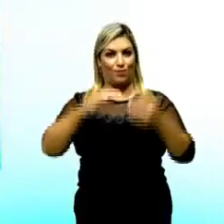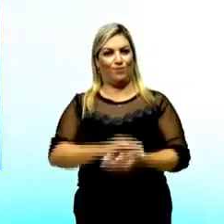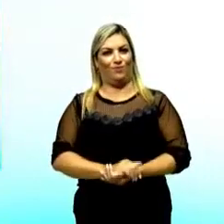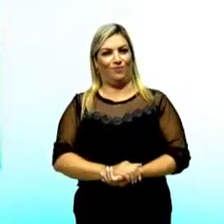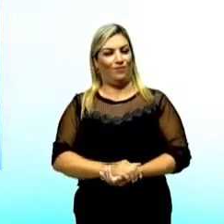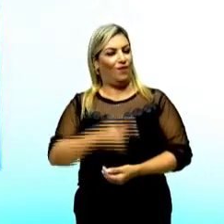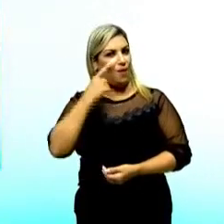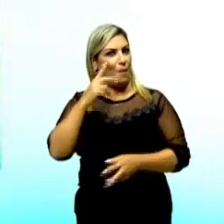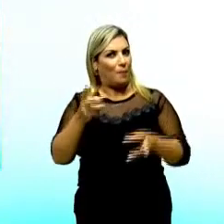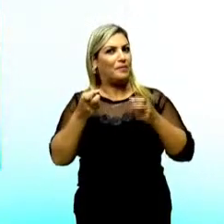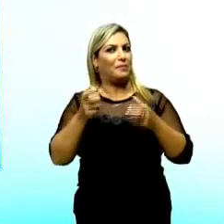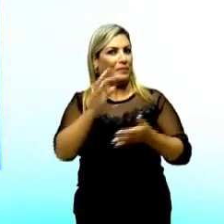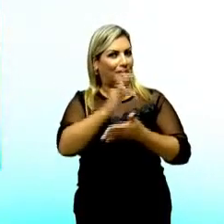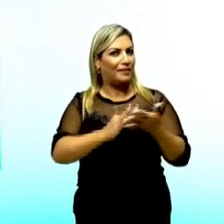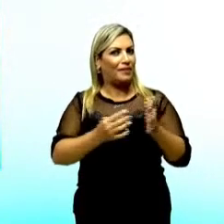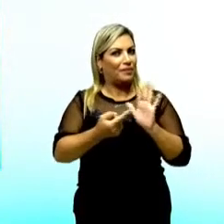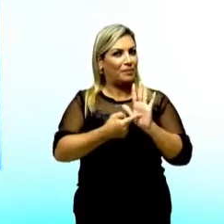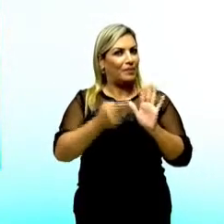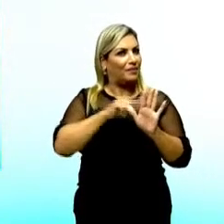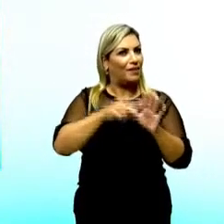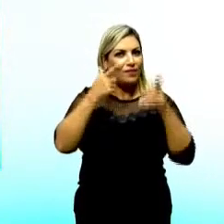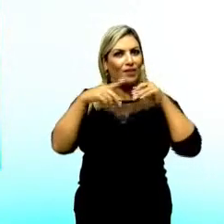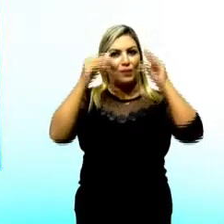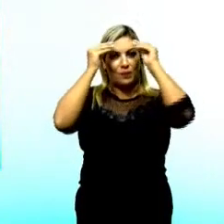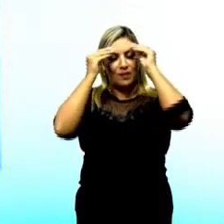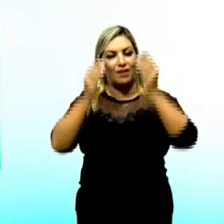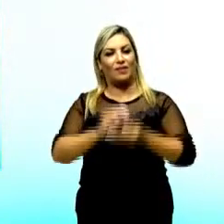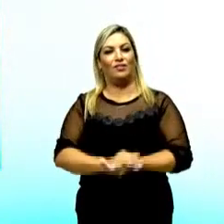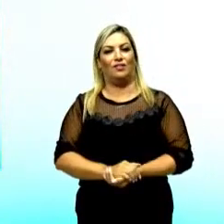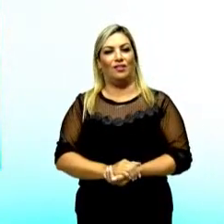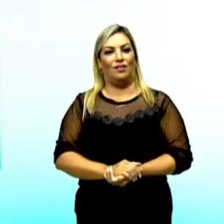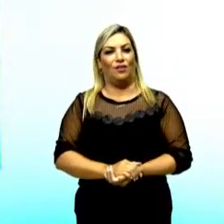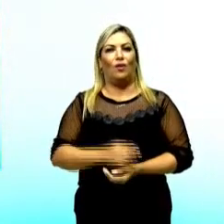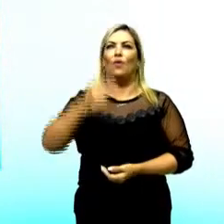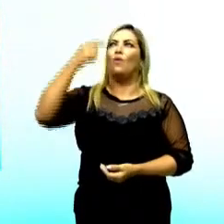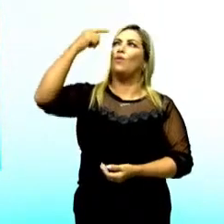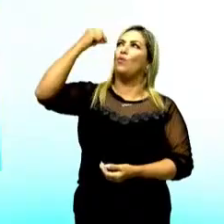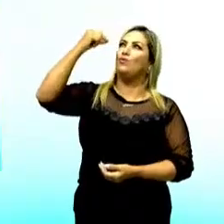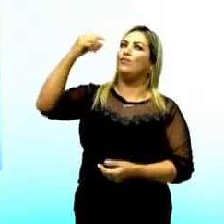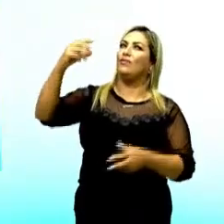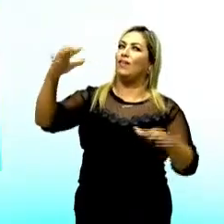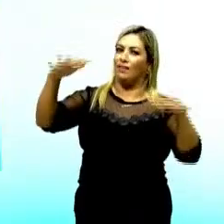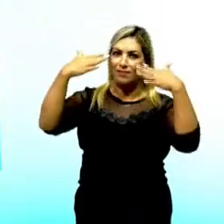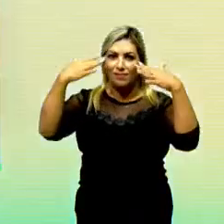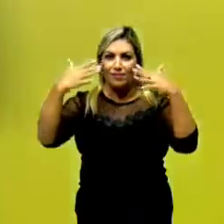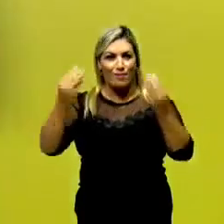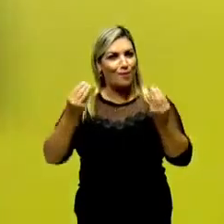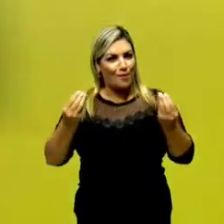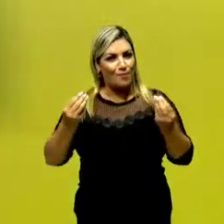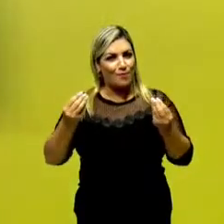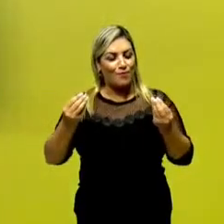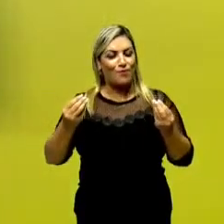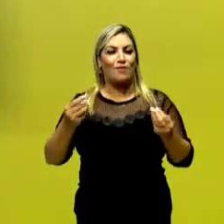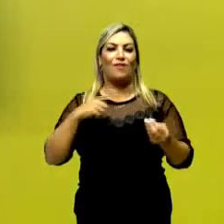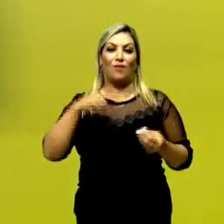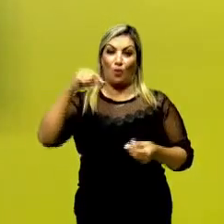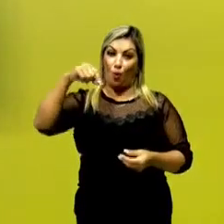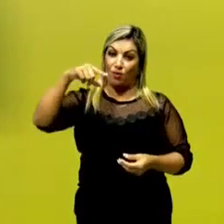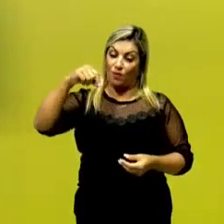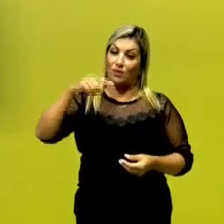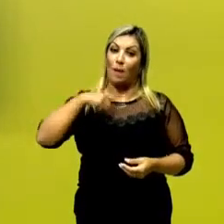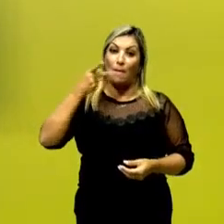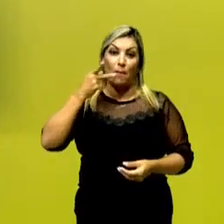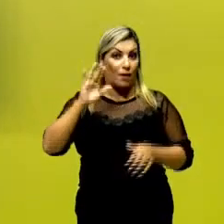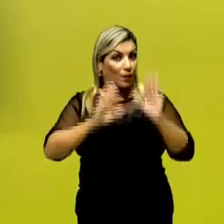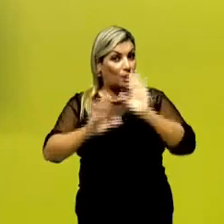Percebemos também que esses textos, eles trabalham com a linguagem, né? Quando falamos duas gotinhas da sua atenção, é para que os pais tenham cuidado,